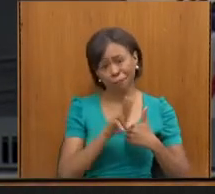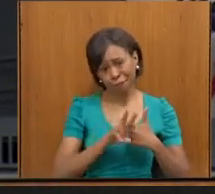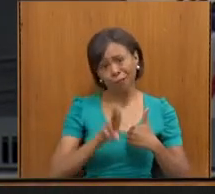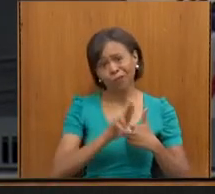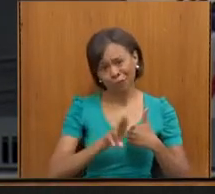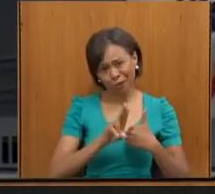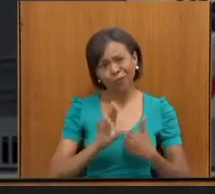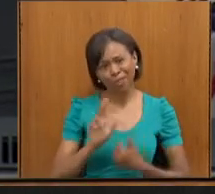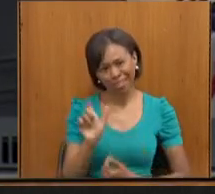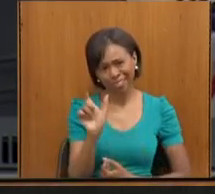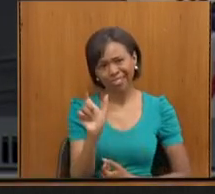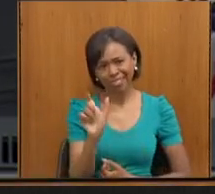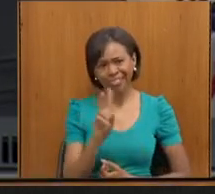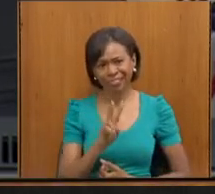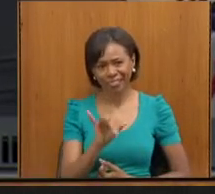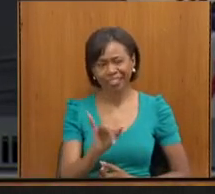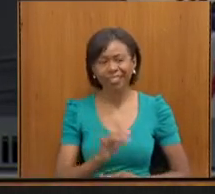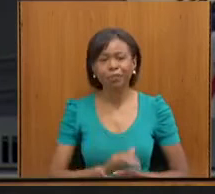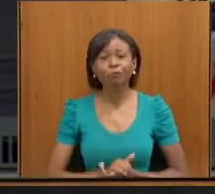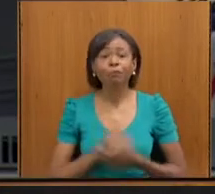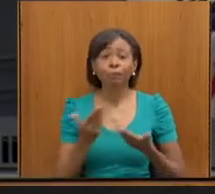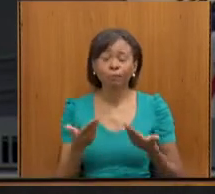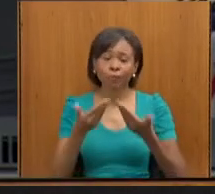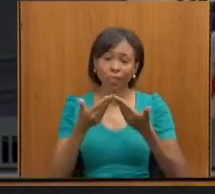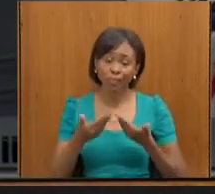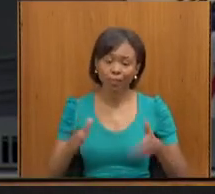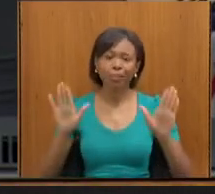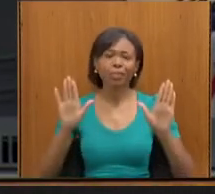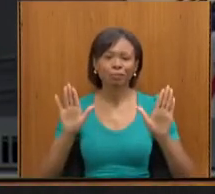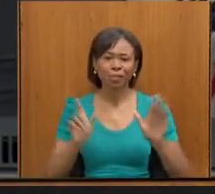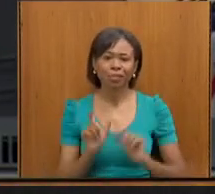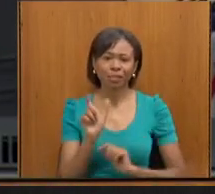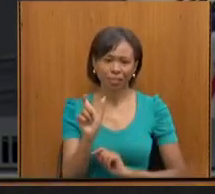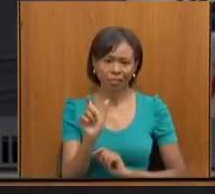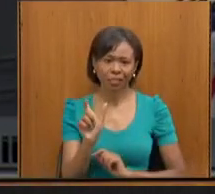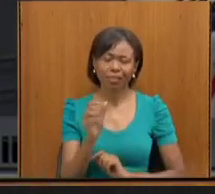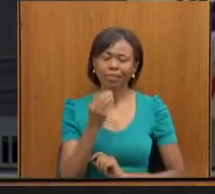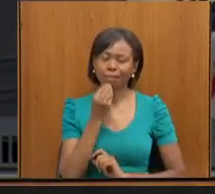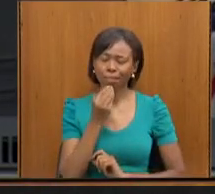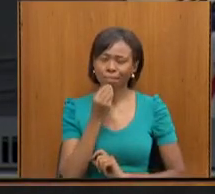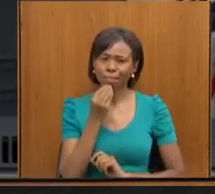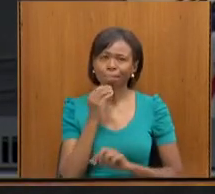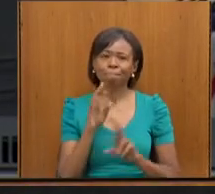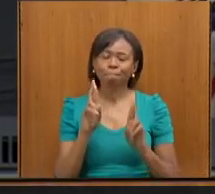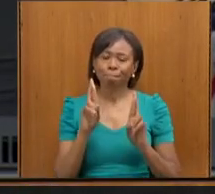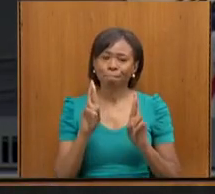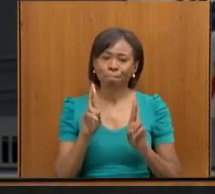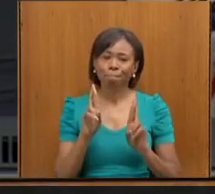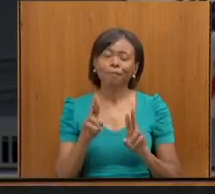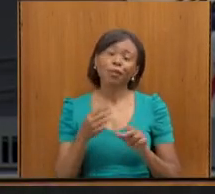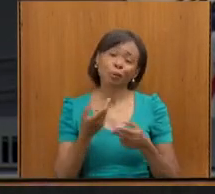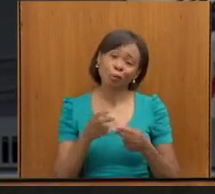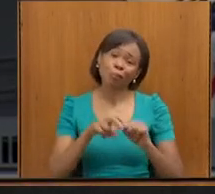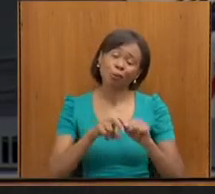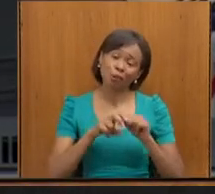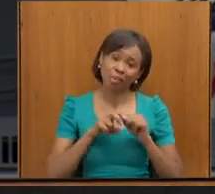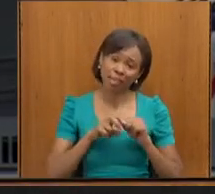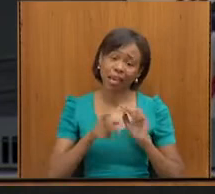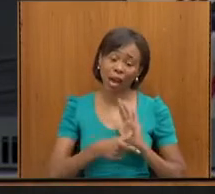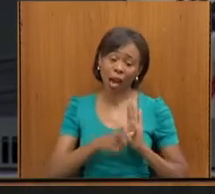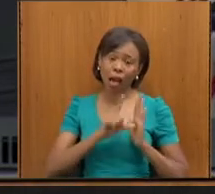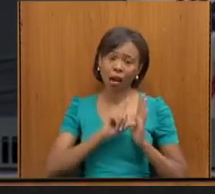esse lançamento, que guarda grande expectativa, é resultado dessa oitiva com a sociedade